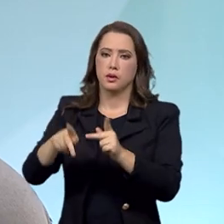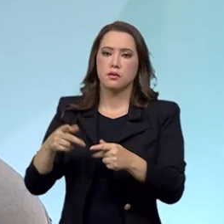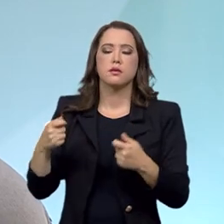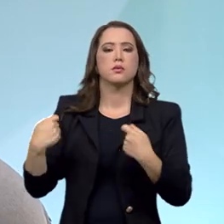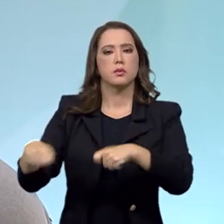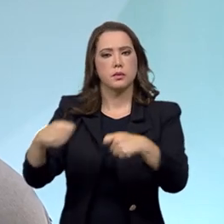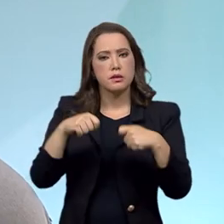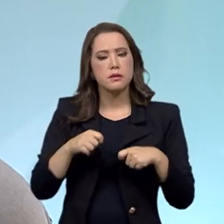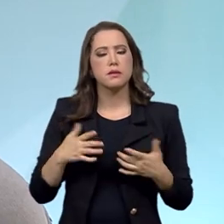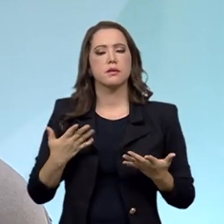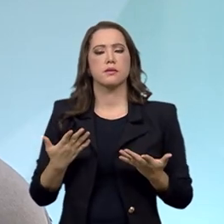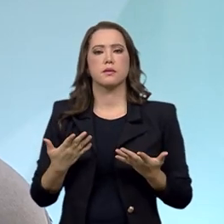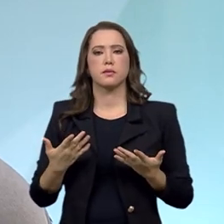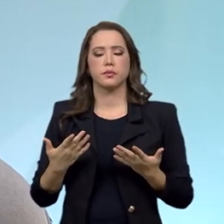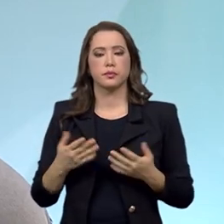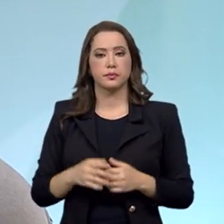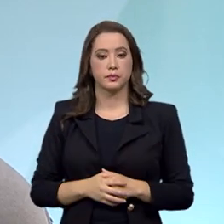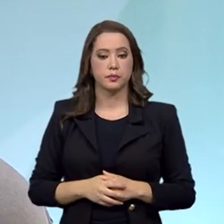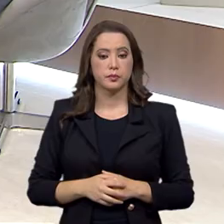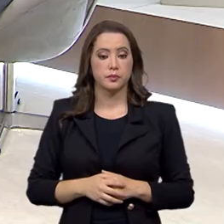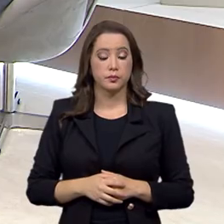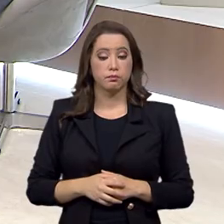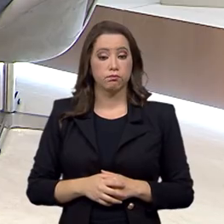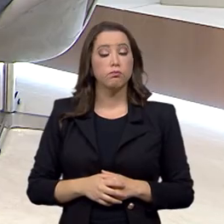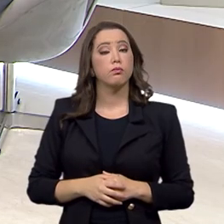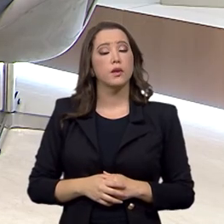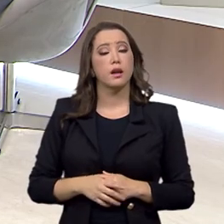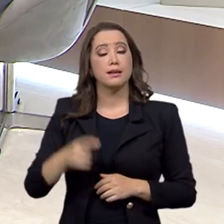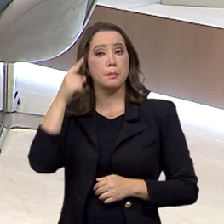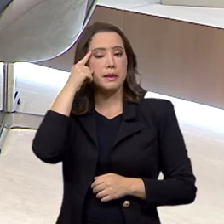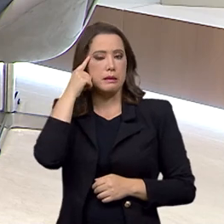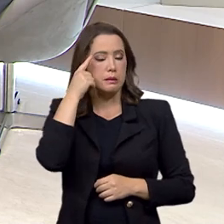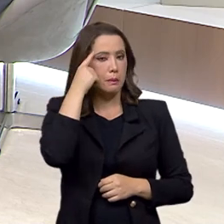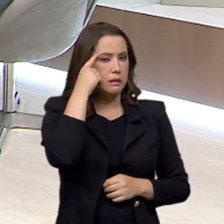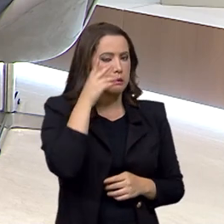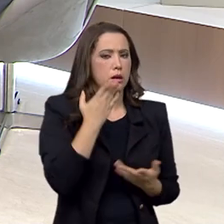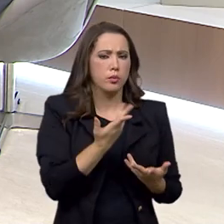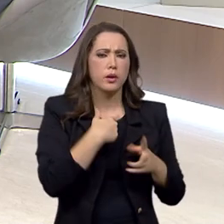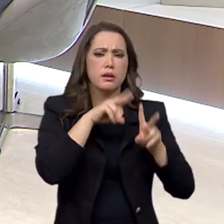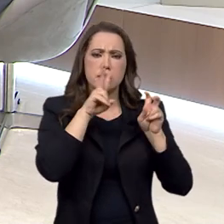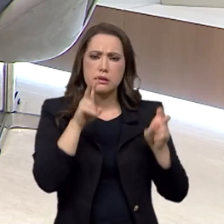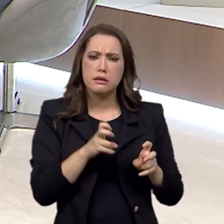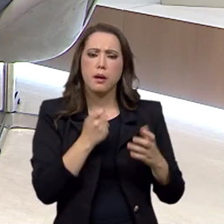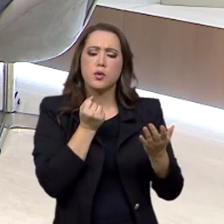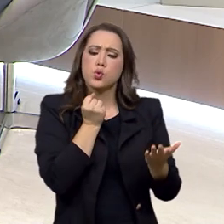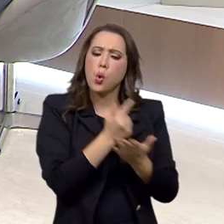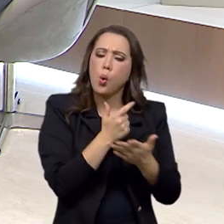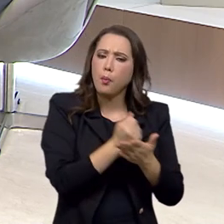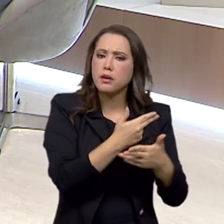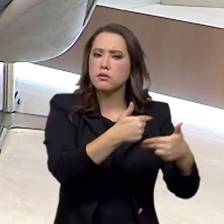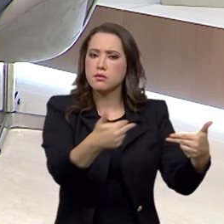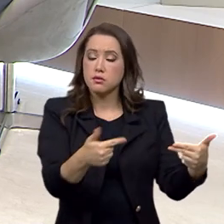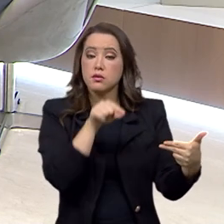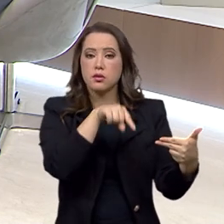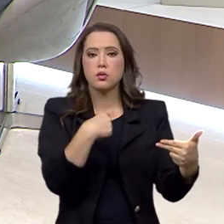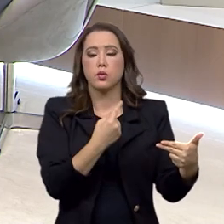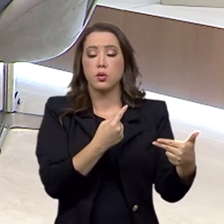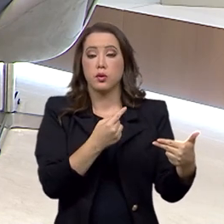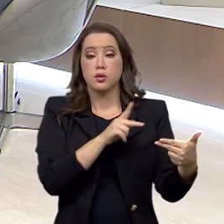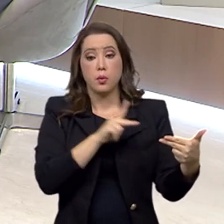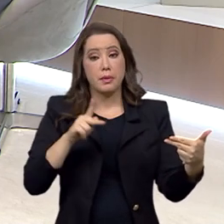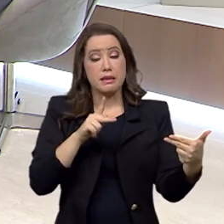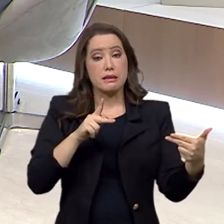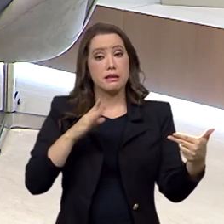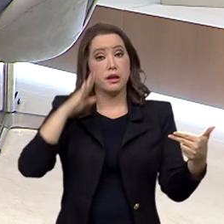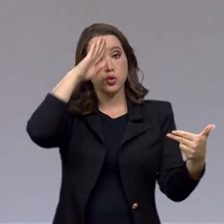desse coletivo de pessoas com deficiência. Ainda pensando nessa questão do consumo, o presidente Jair Bolsonaro sancionou, nesse